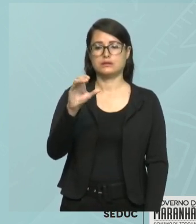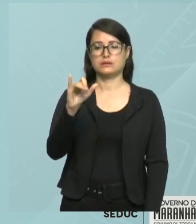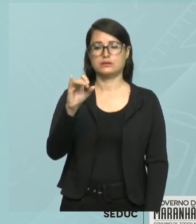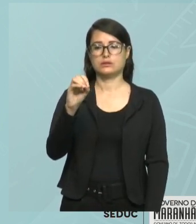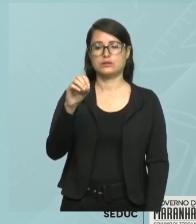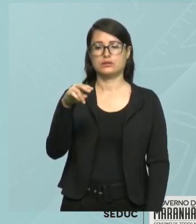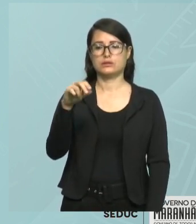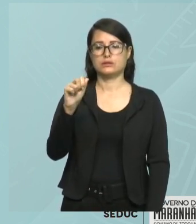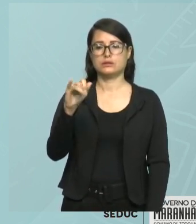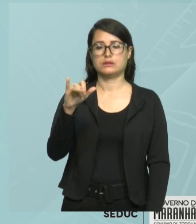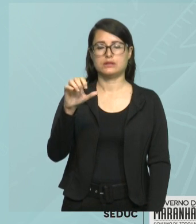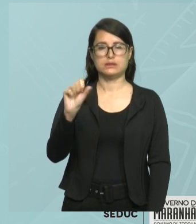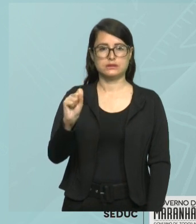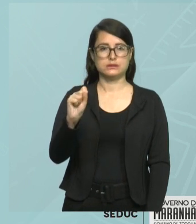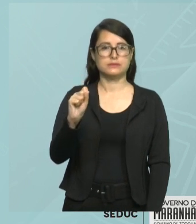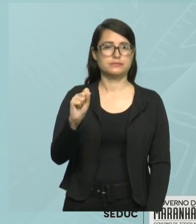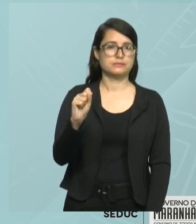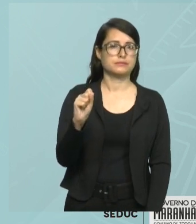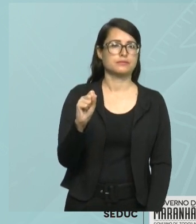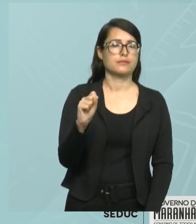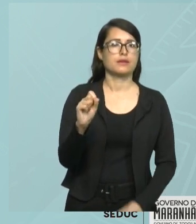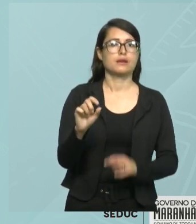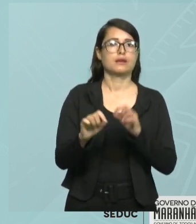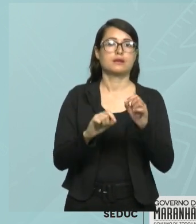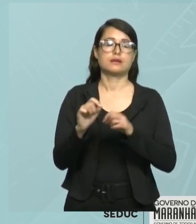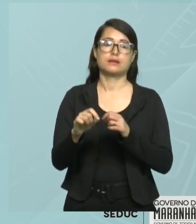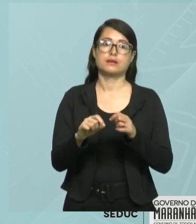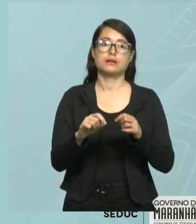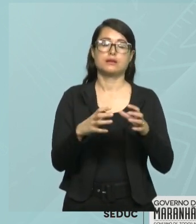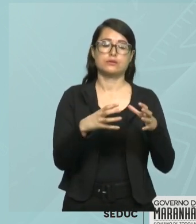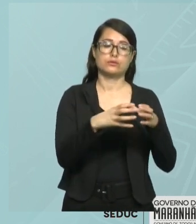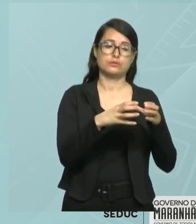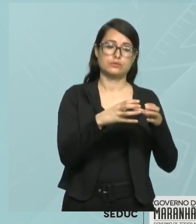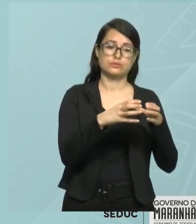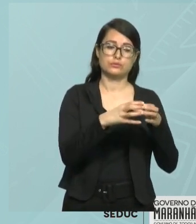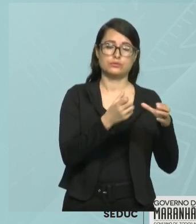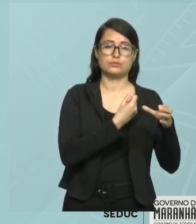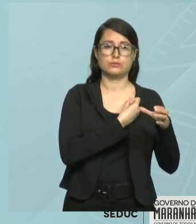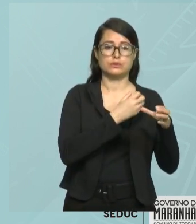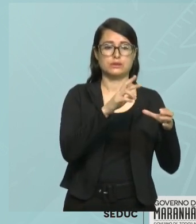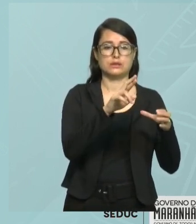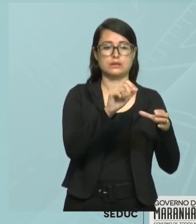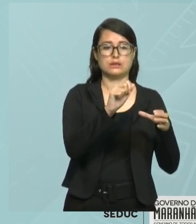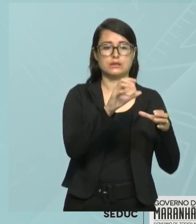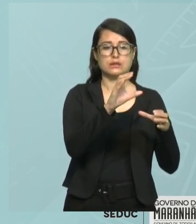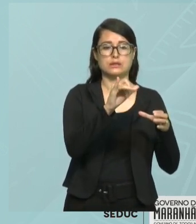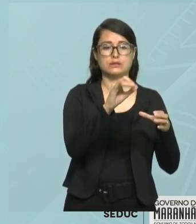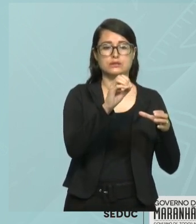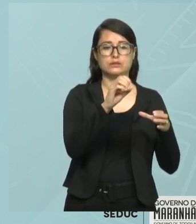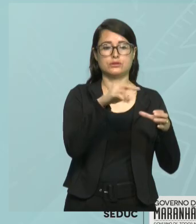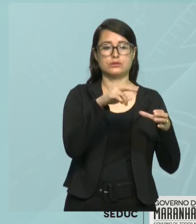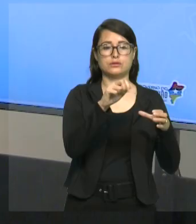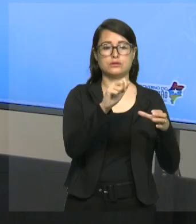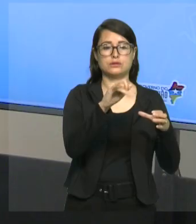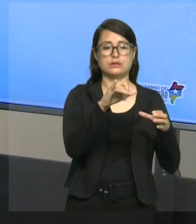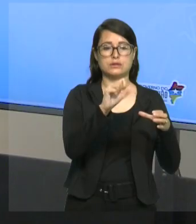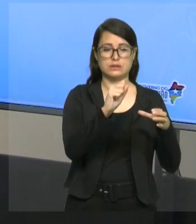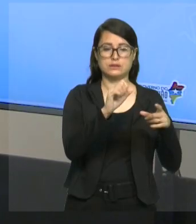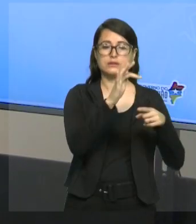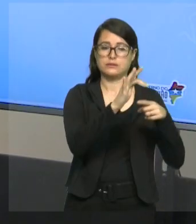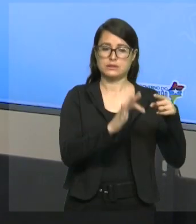Se o racional pode ser escrito em forma de fração, o irracional